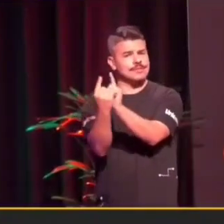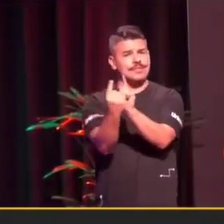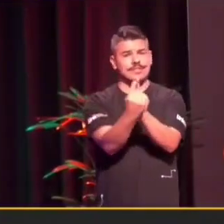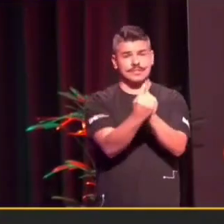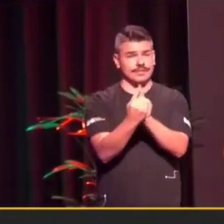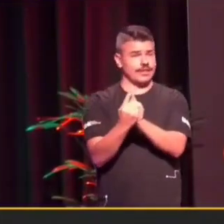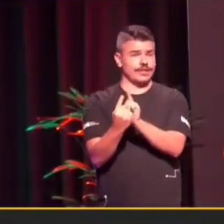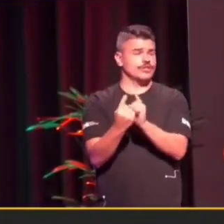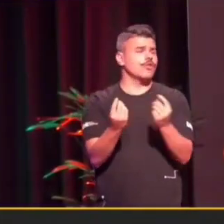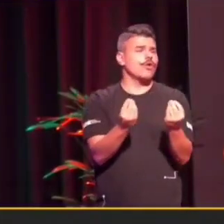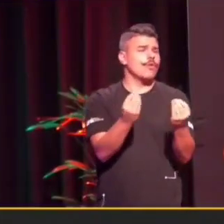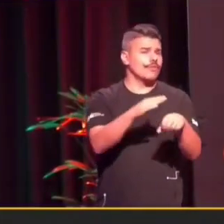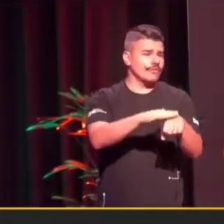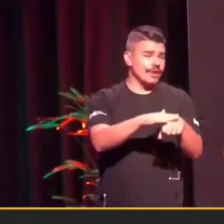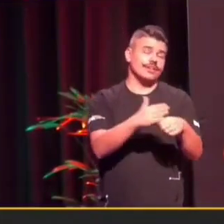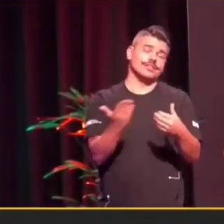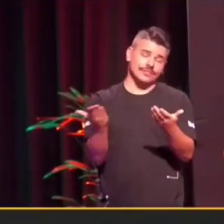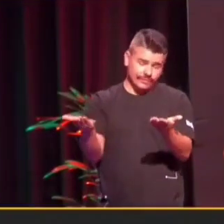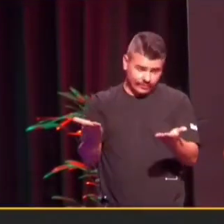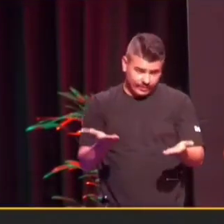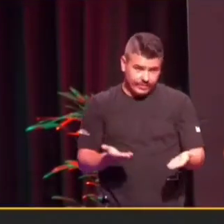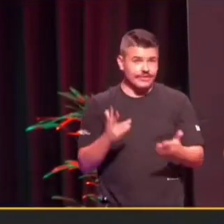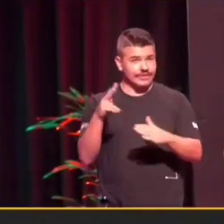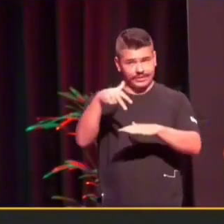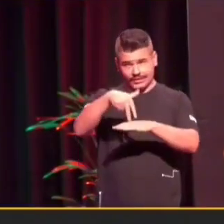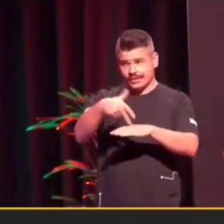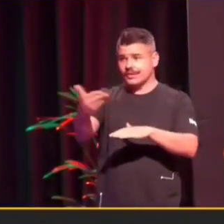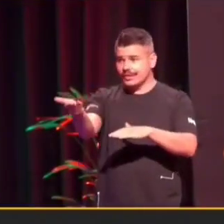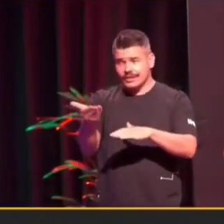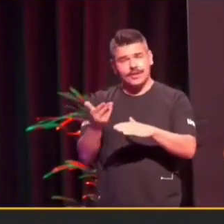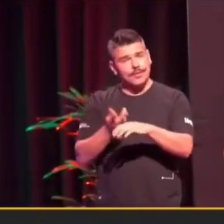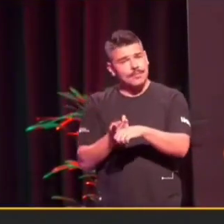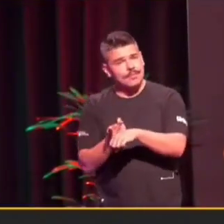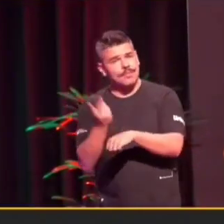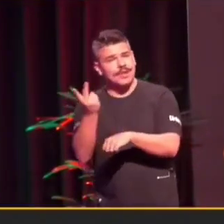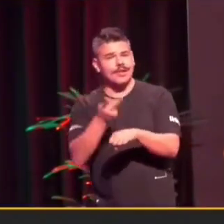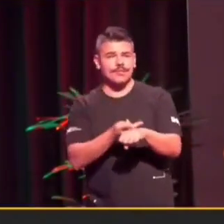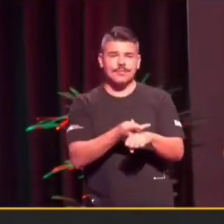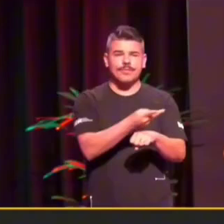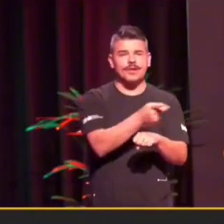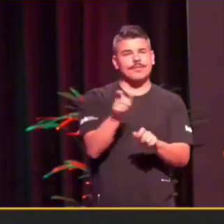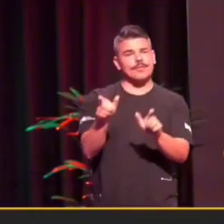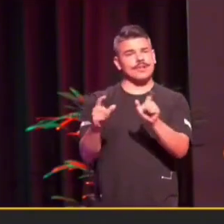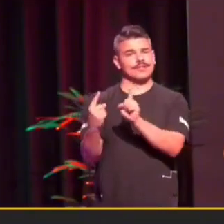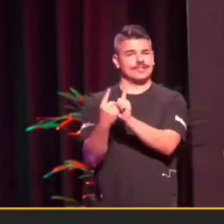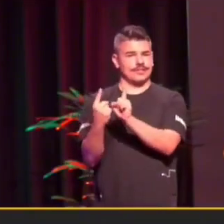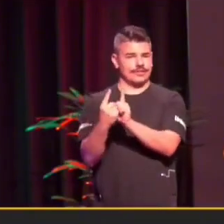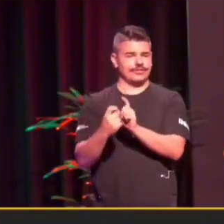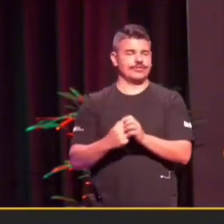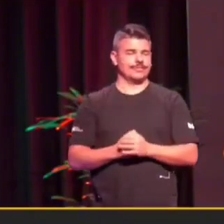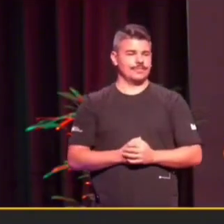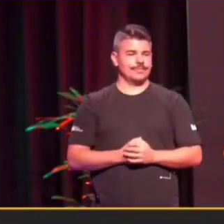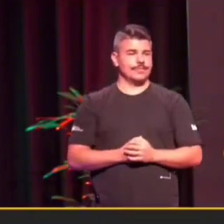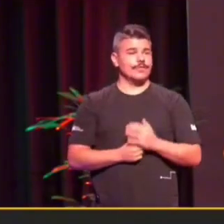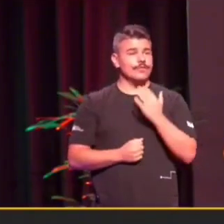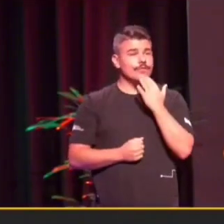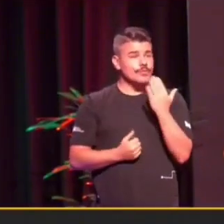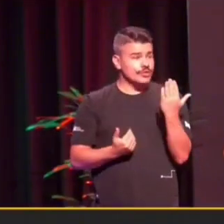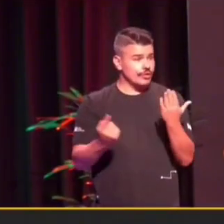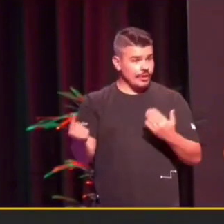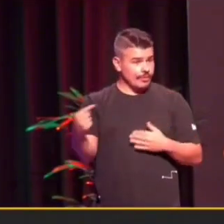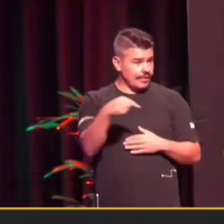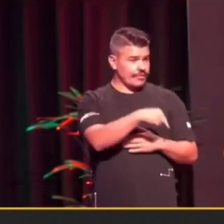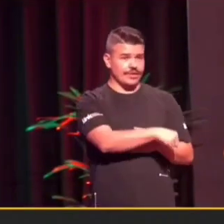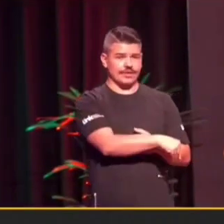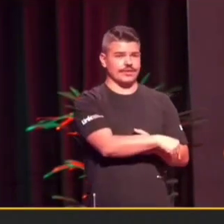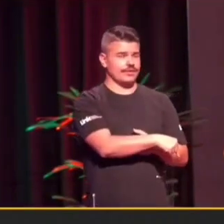que a gente vir aqui e reconhecer essa jornada, essa conquista de algum desses clientes. Só vou pedir para subir aqui ao palco